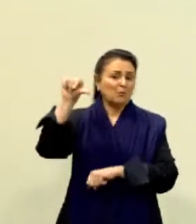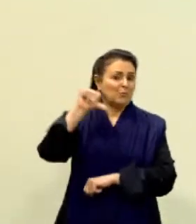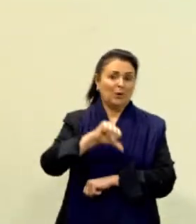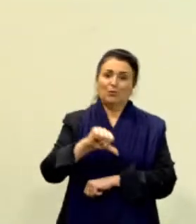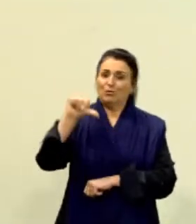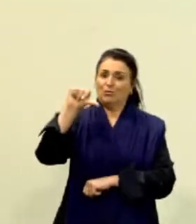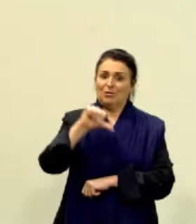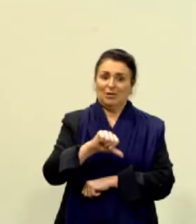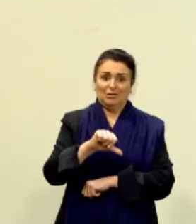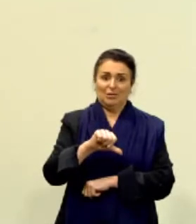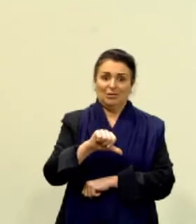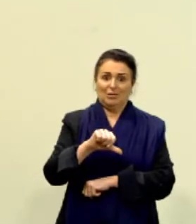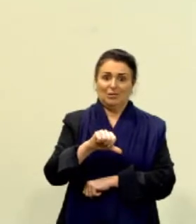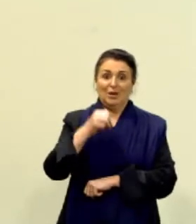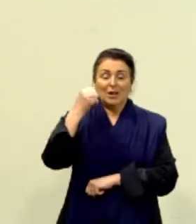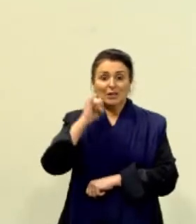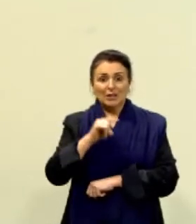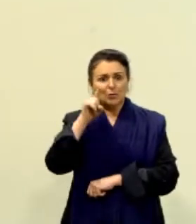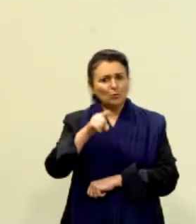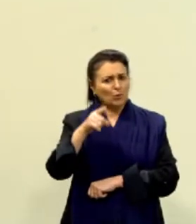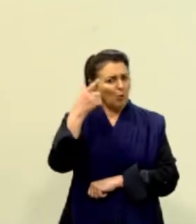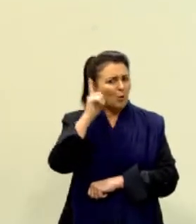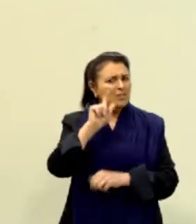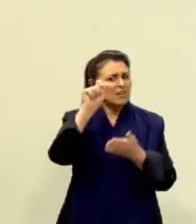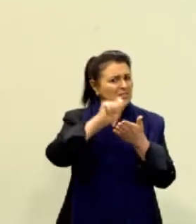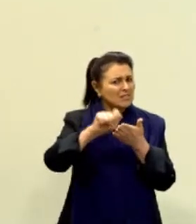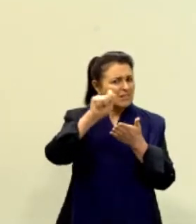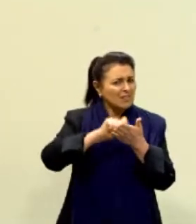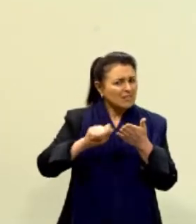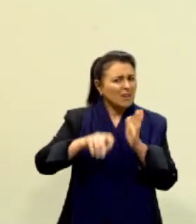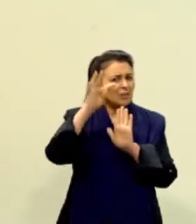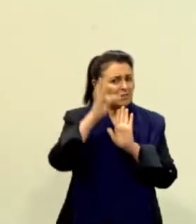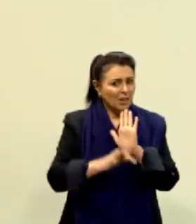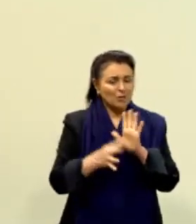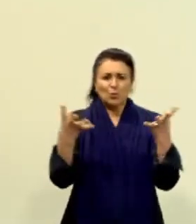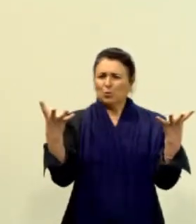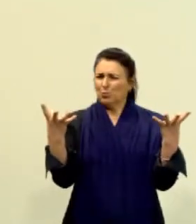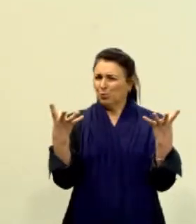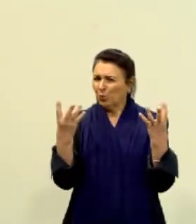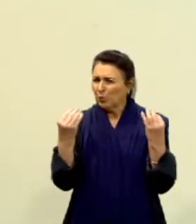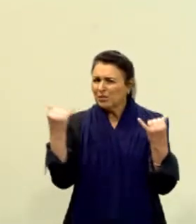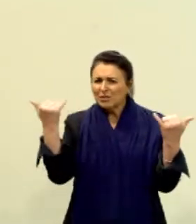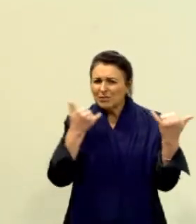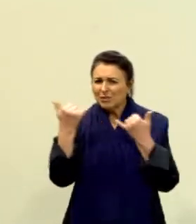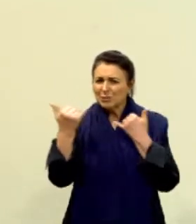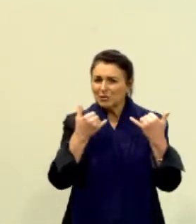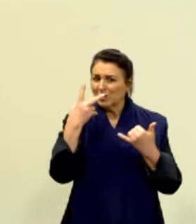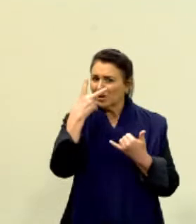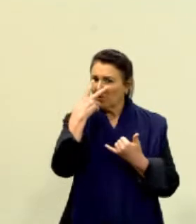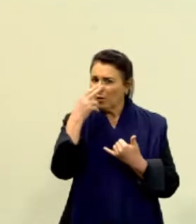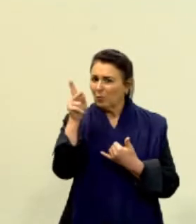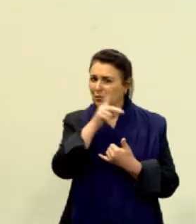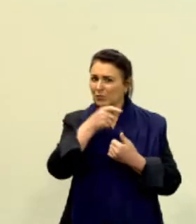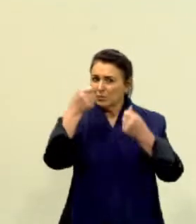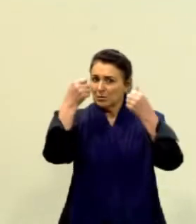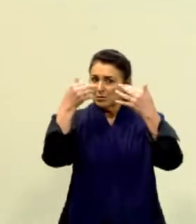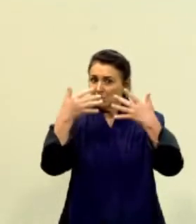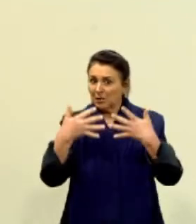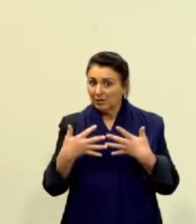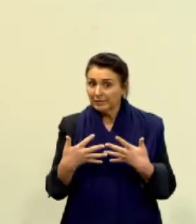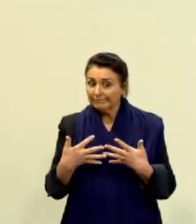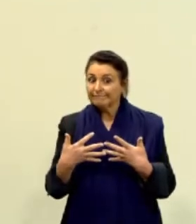se tu não consegue escrever um texto com todas essas informações aqui, começa a treinar, gente.